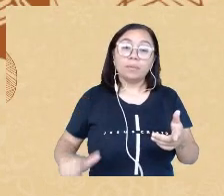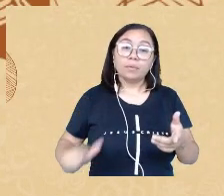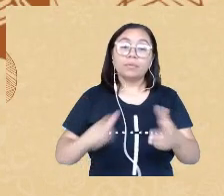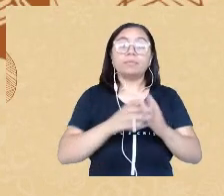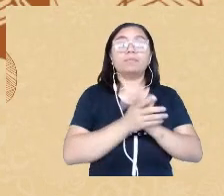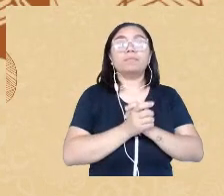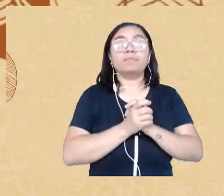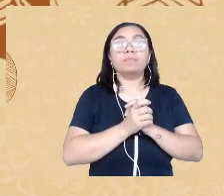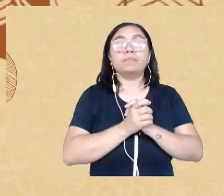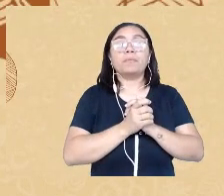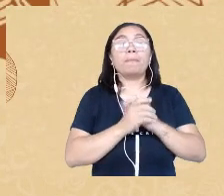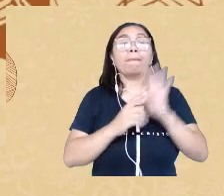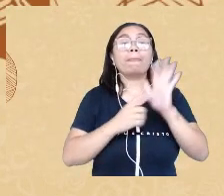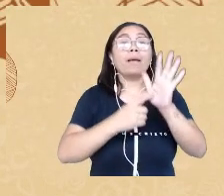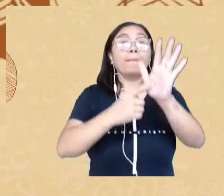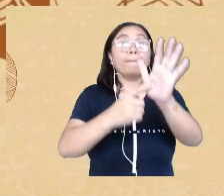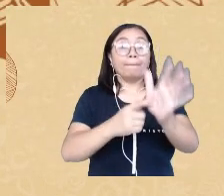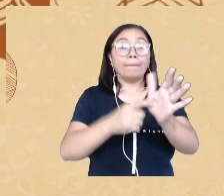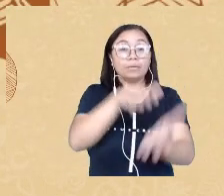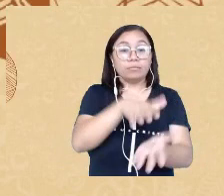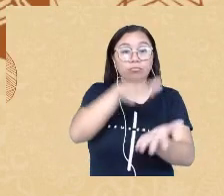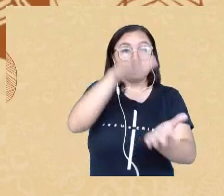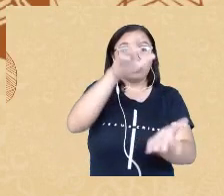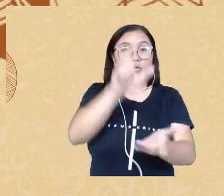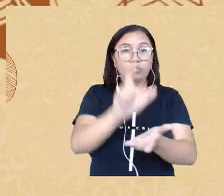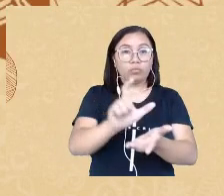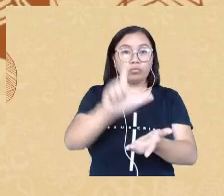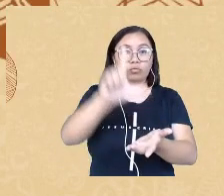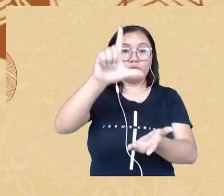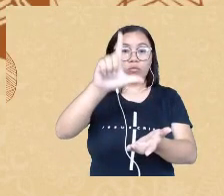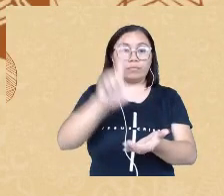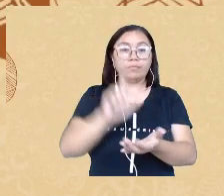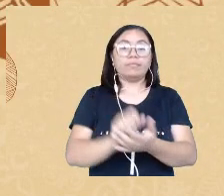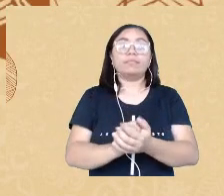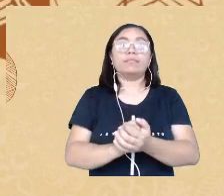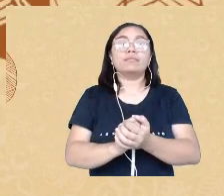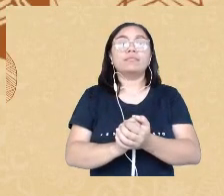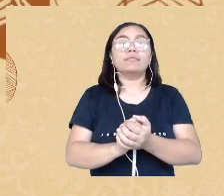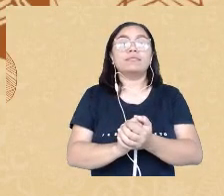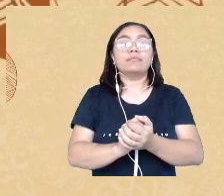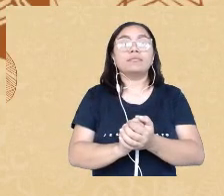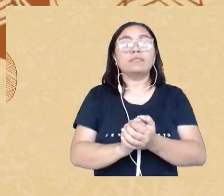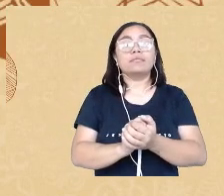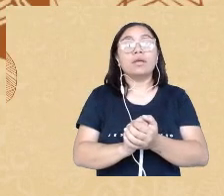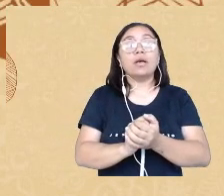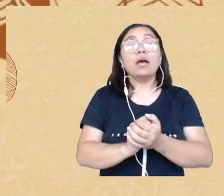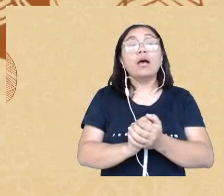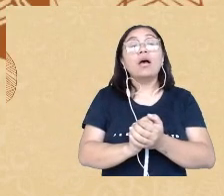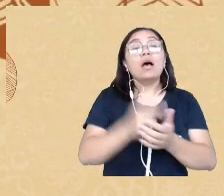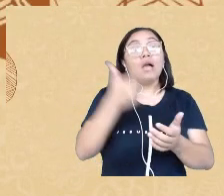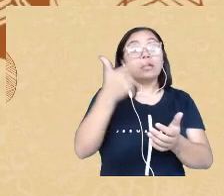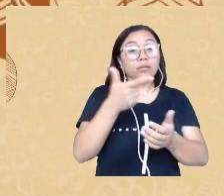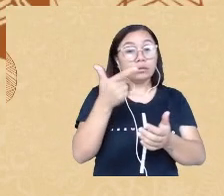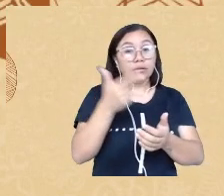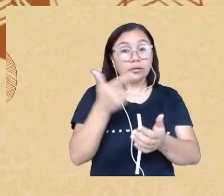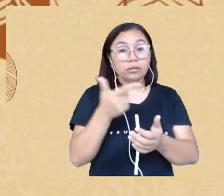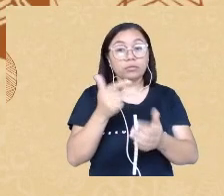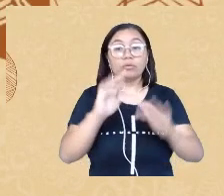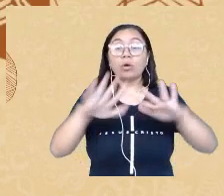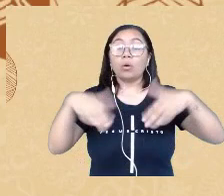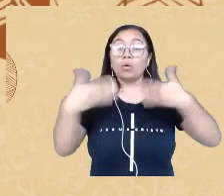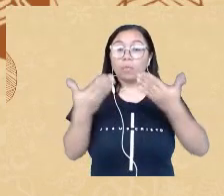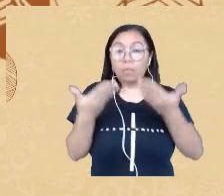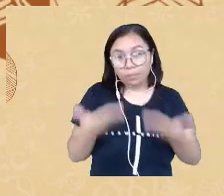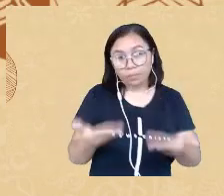aparecem em maior tamanho na plotagem da nuvem. A segunda análise foi uma análise de árvore de co-ocorrências